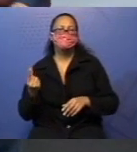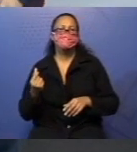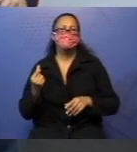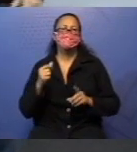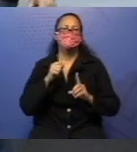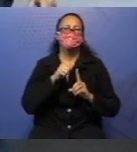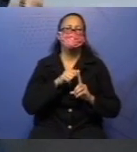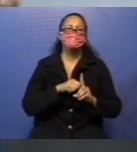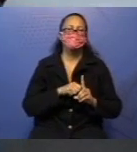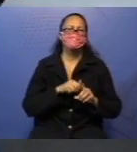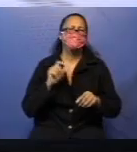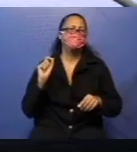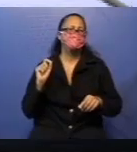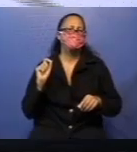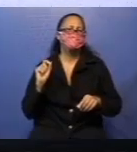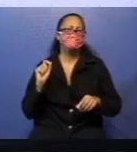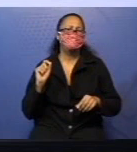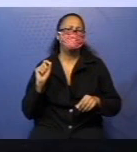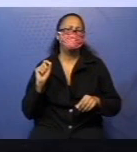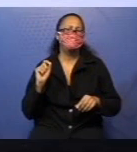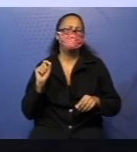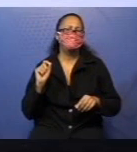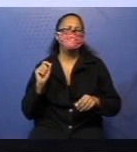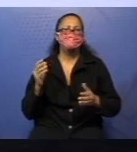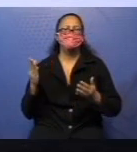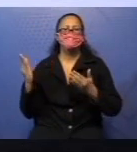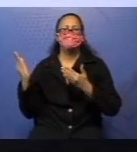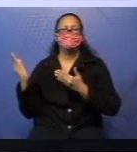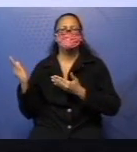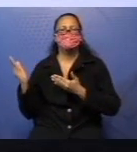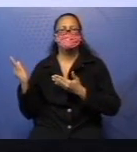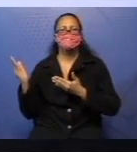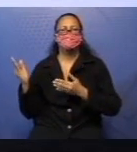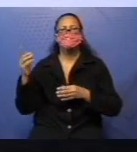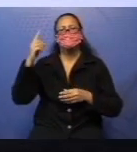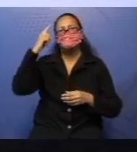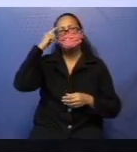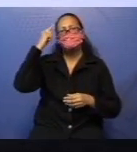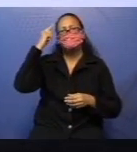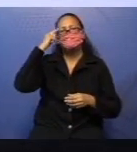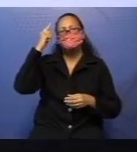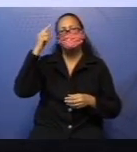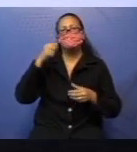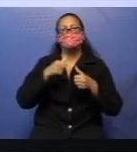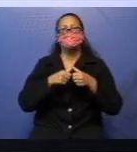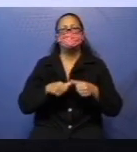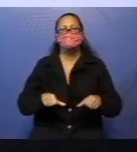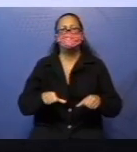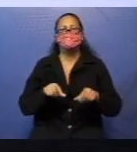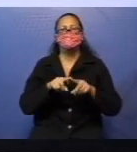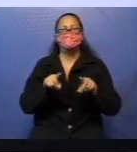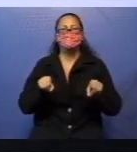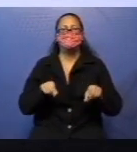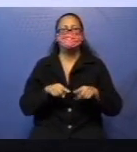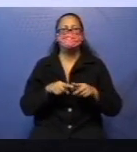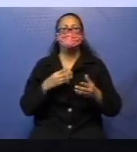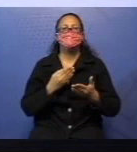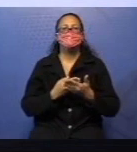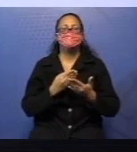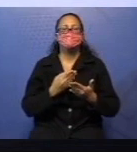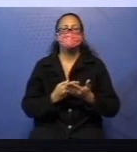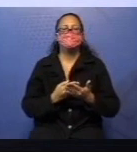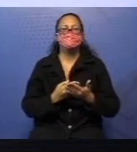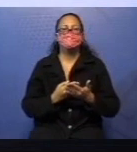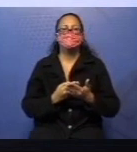Então temos a nossa rotina. Pense aí que estão na sala de aula. Fizeram o